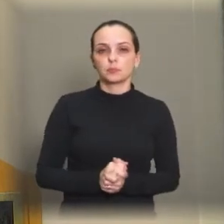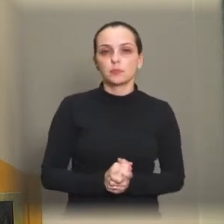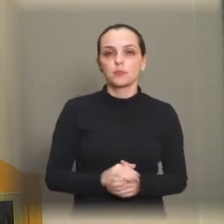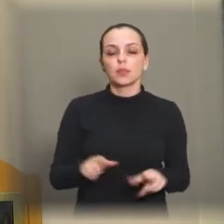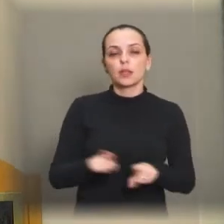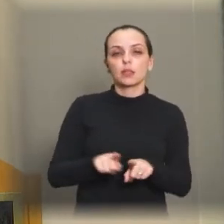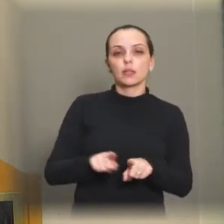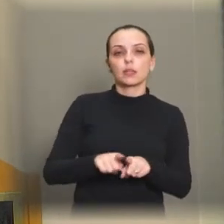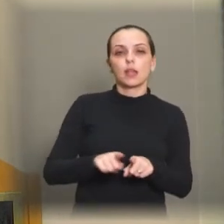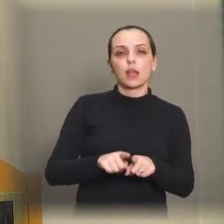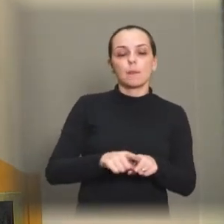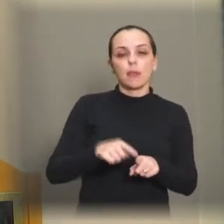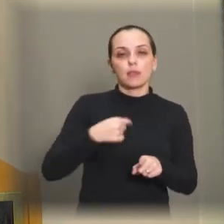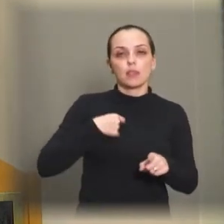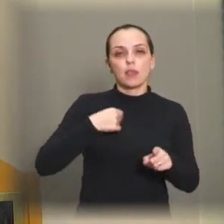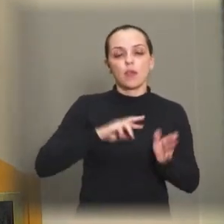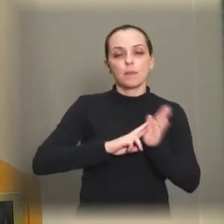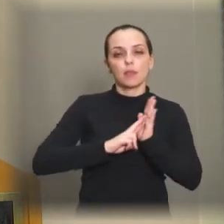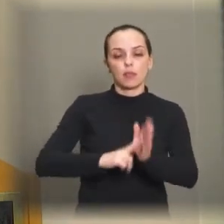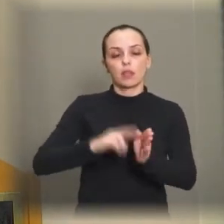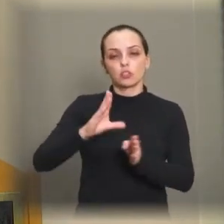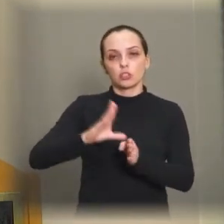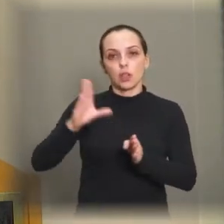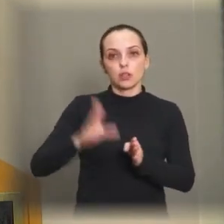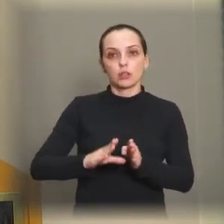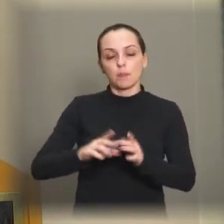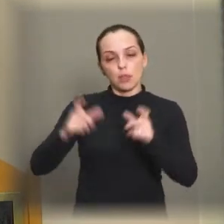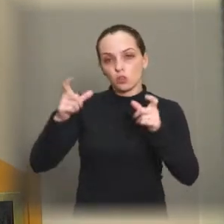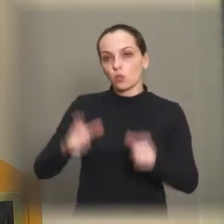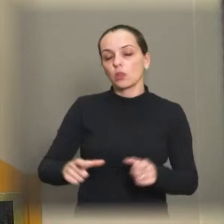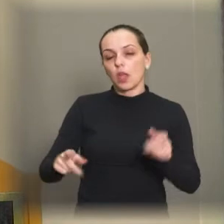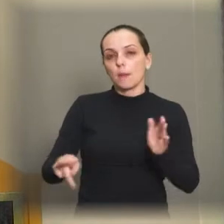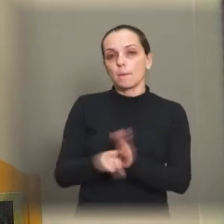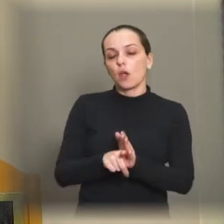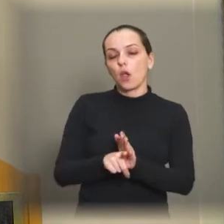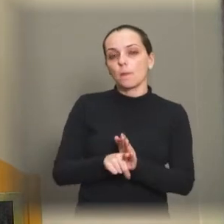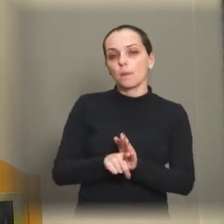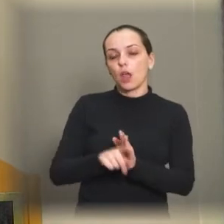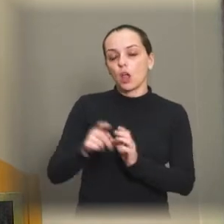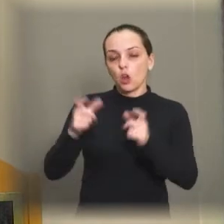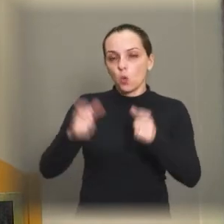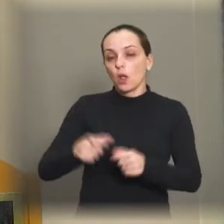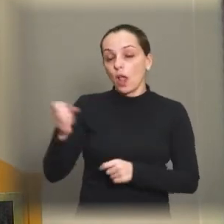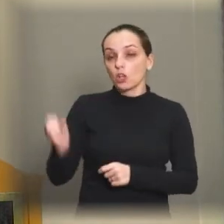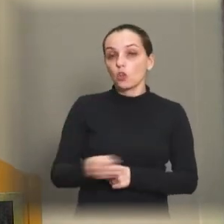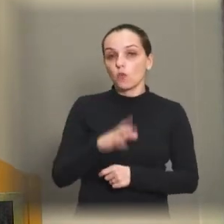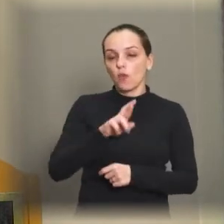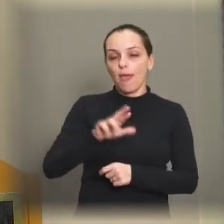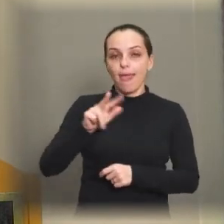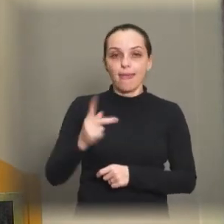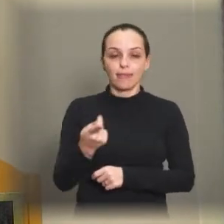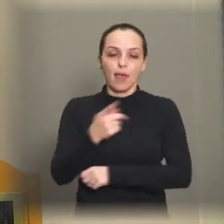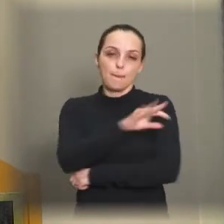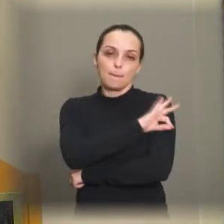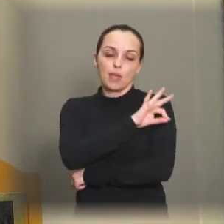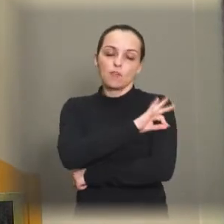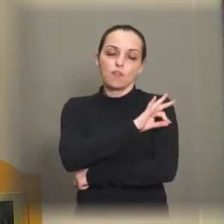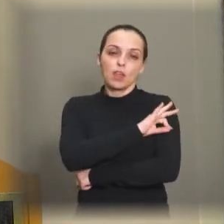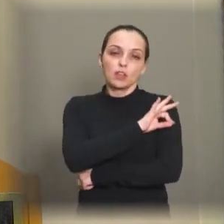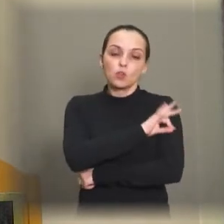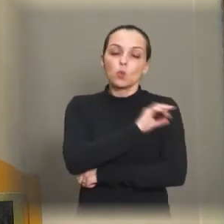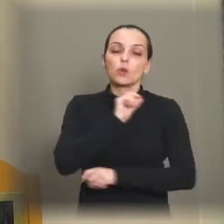representei o Legislativo na inauguração da nova Sede de Recursos Humanos da Prefeitura, José Maria Brandão,